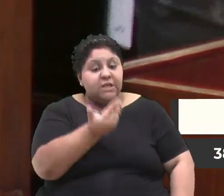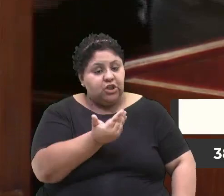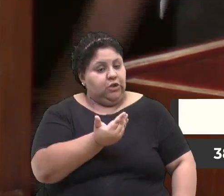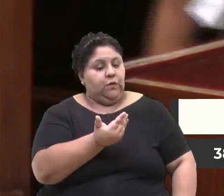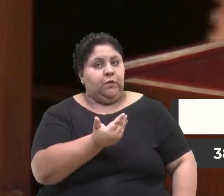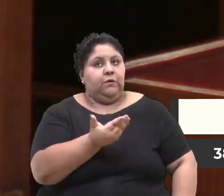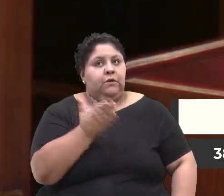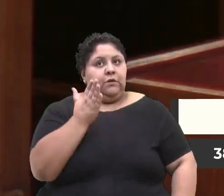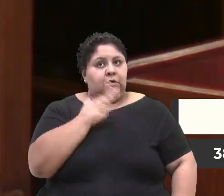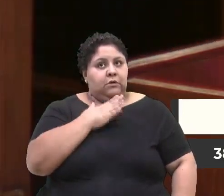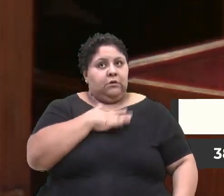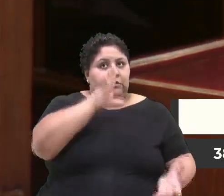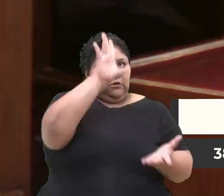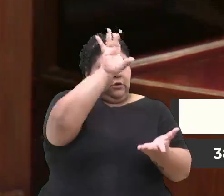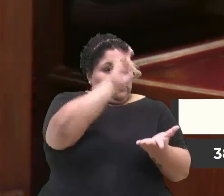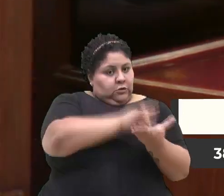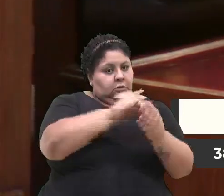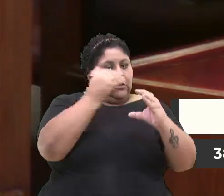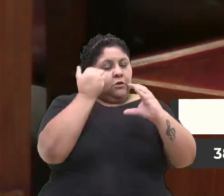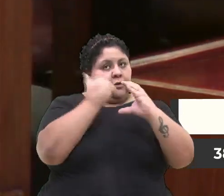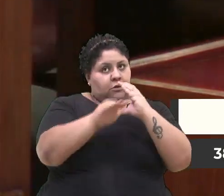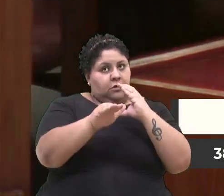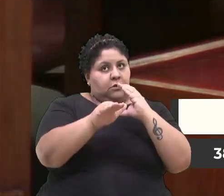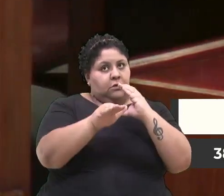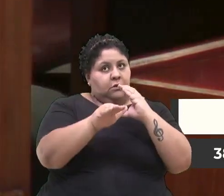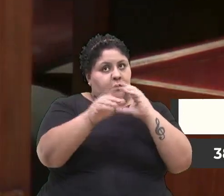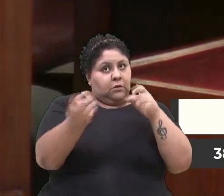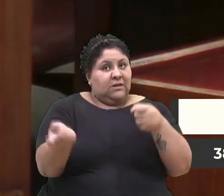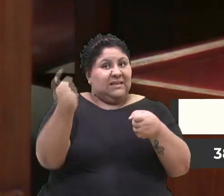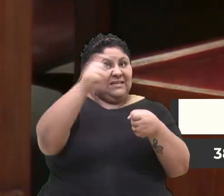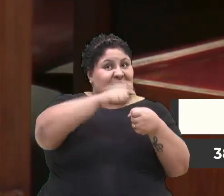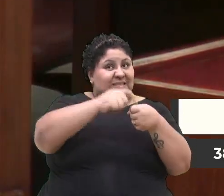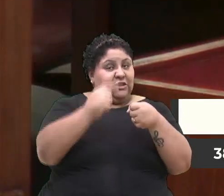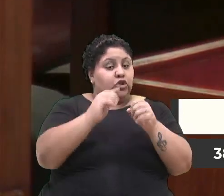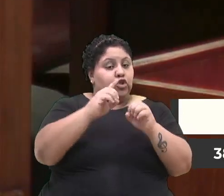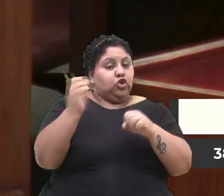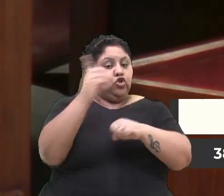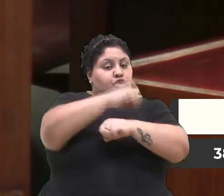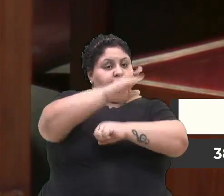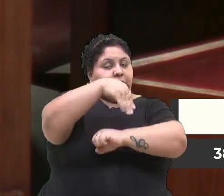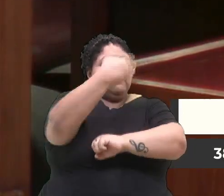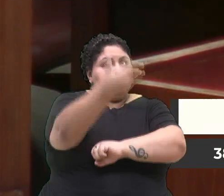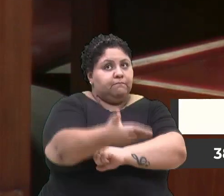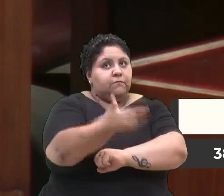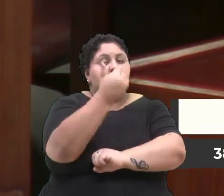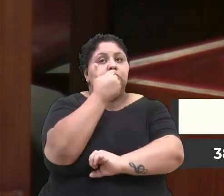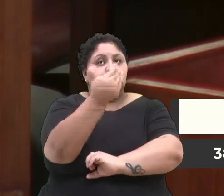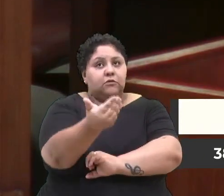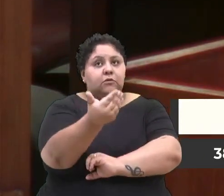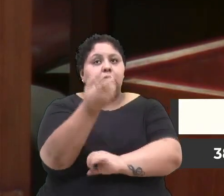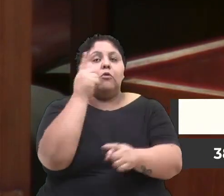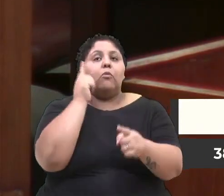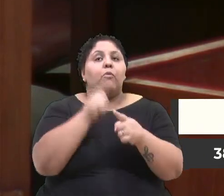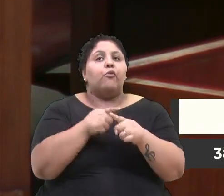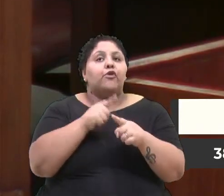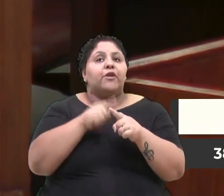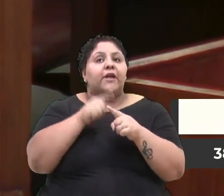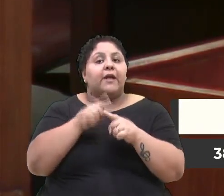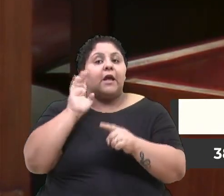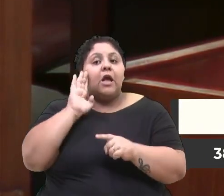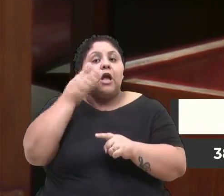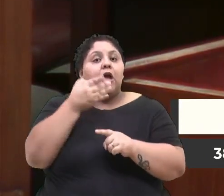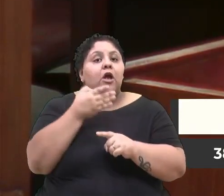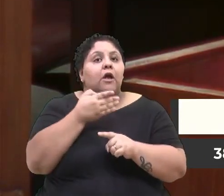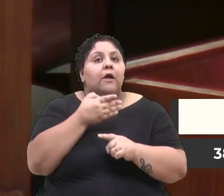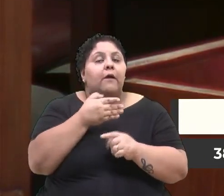oficializasse por e-mail, eles me retornaram no dia seguinte o pedido de por que está acontecendo essas